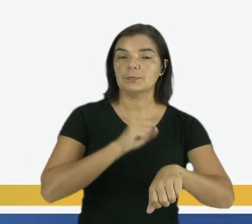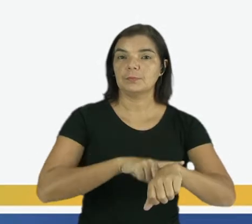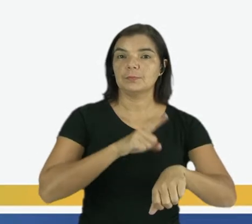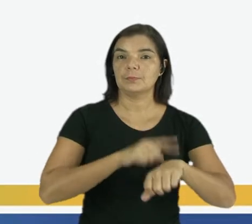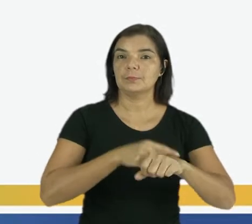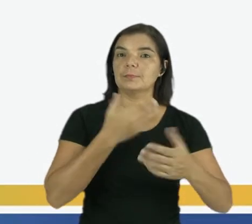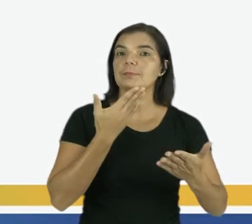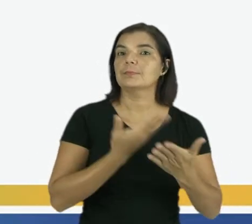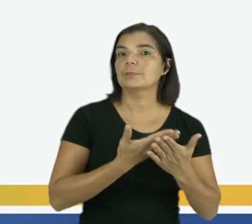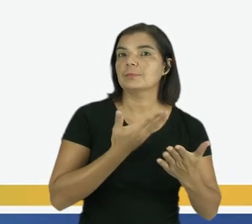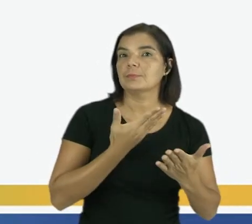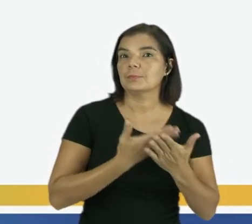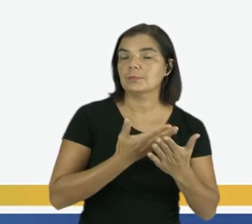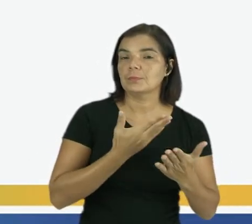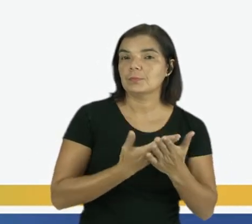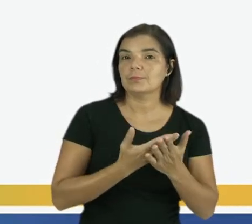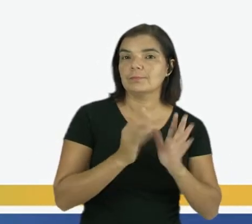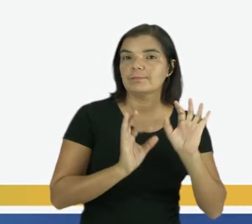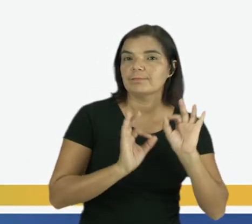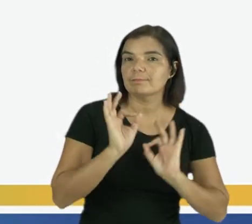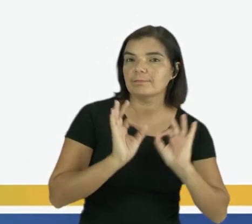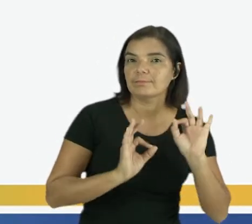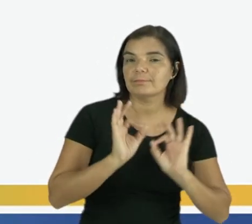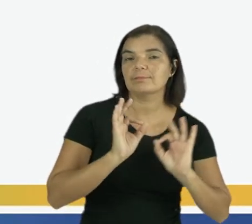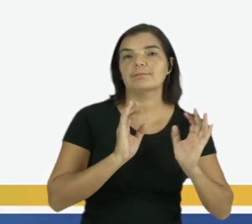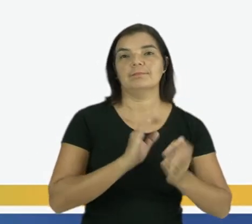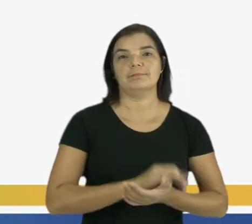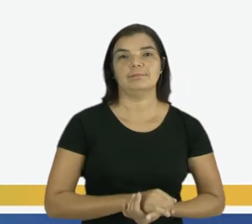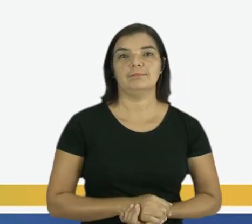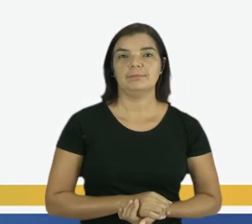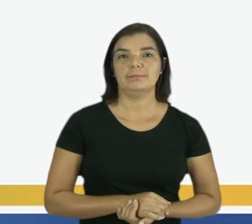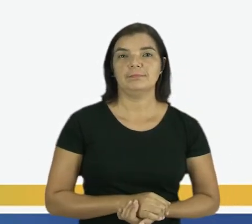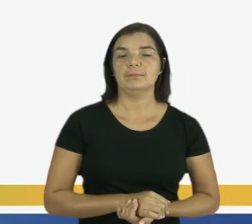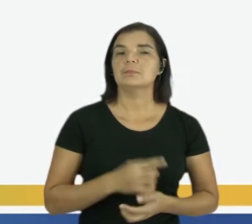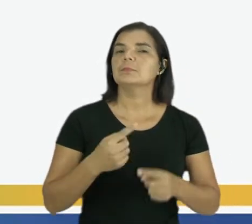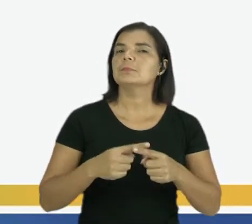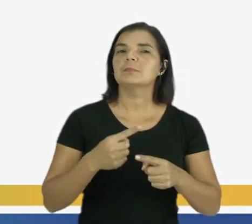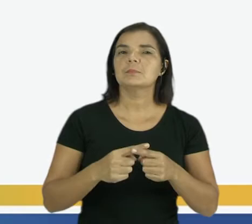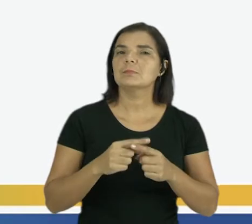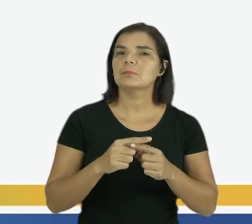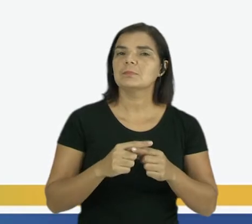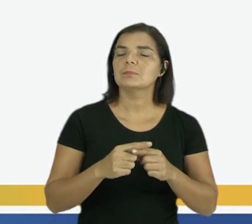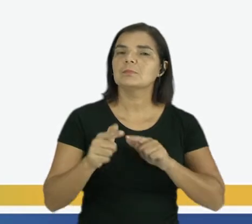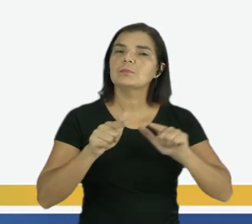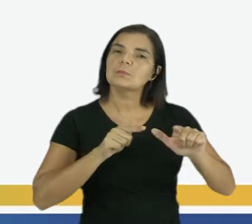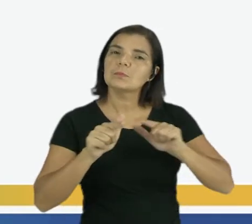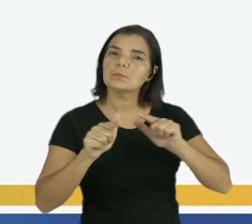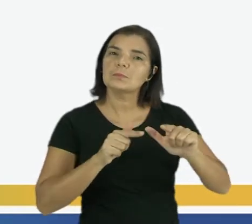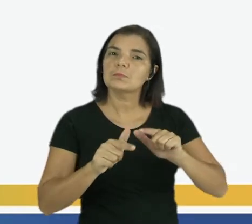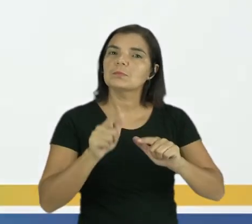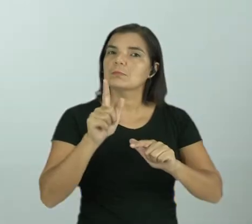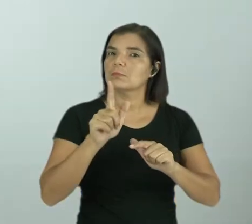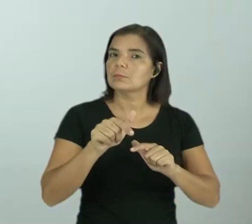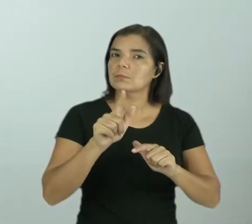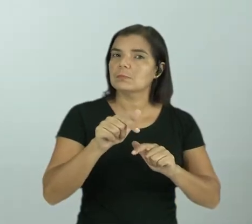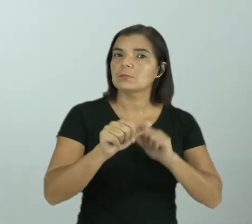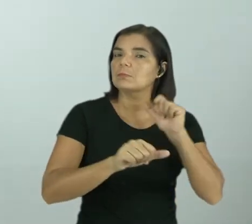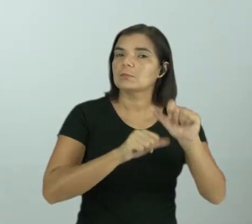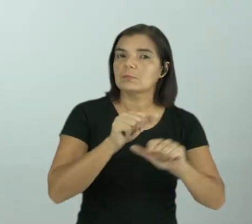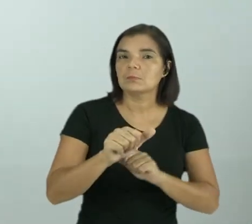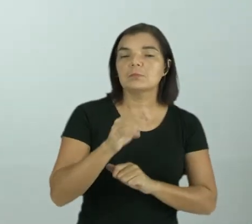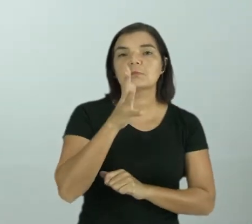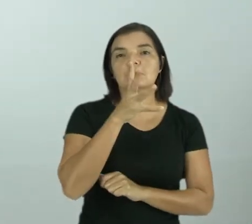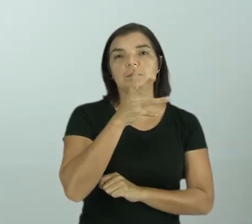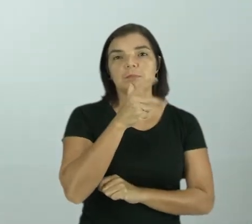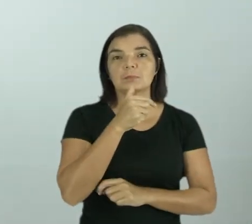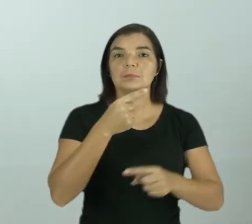precisam de um tempo de estudo e de preparação. Por que a forma de trabalho é uma mudança